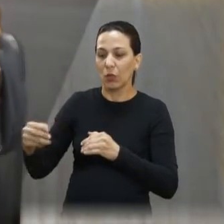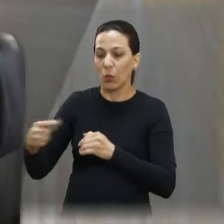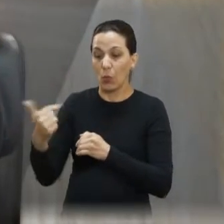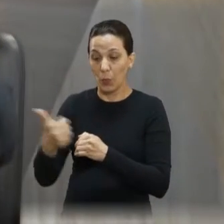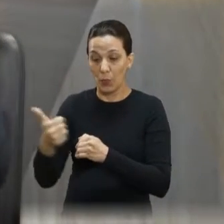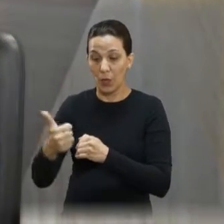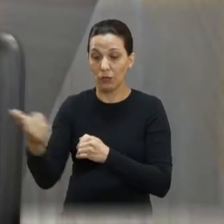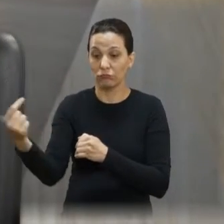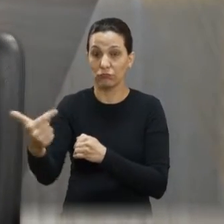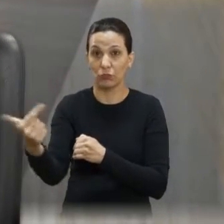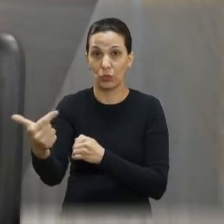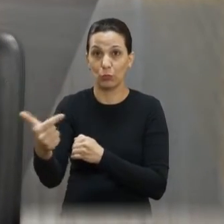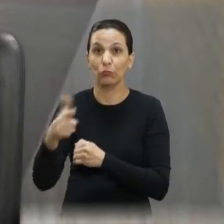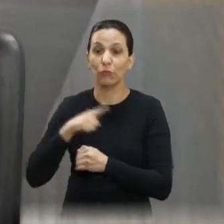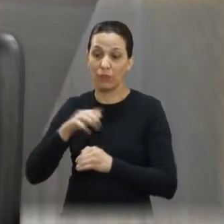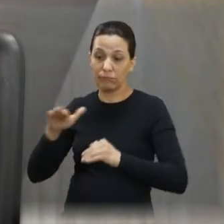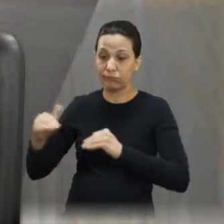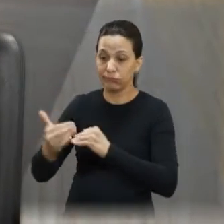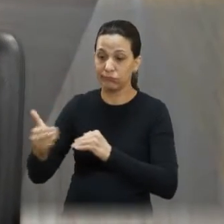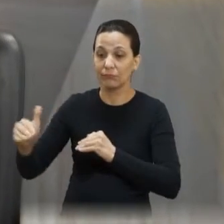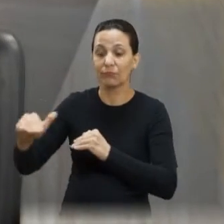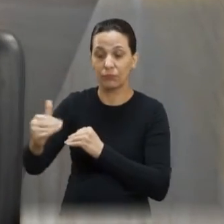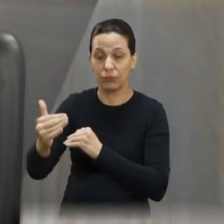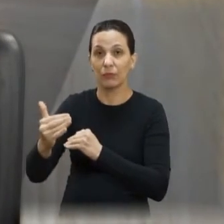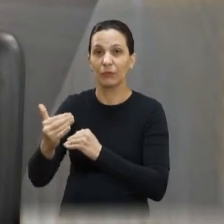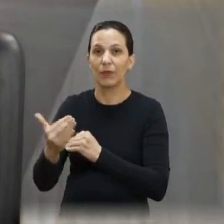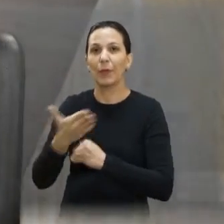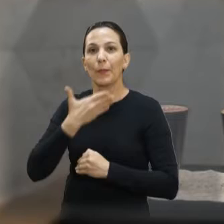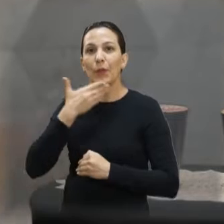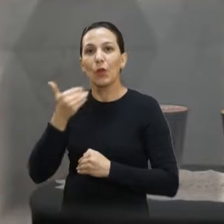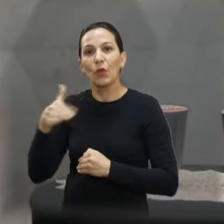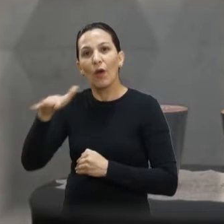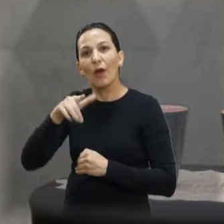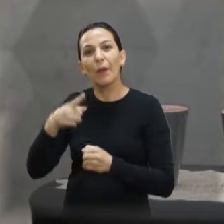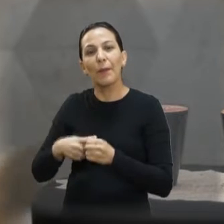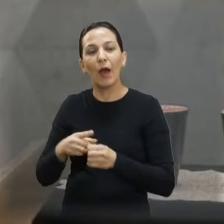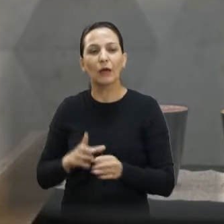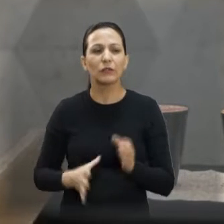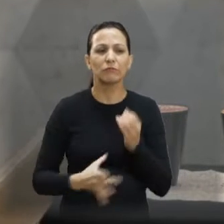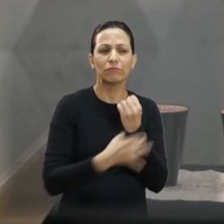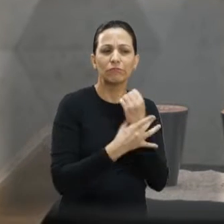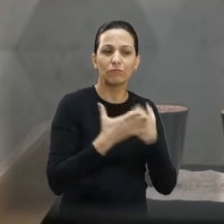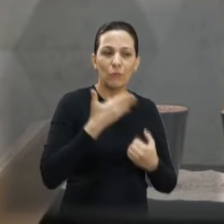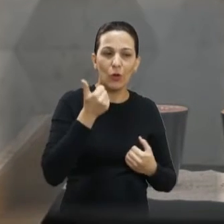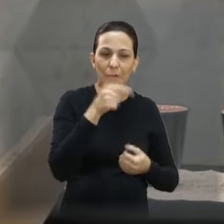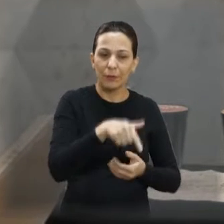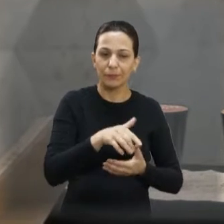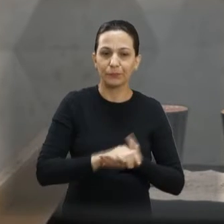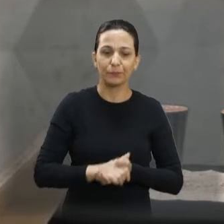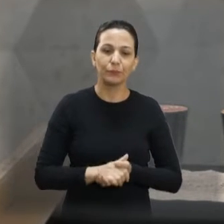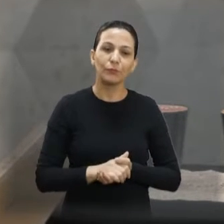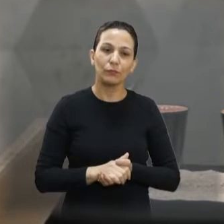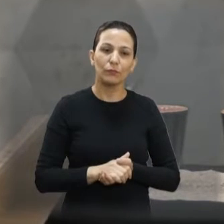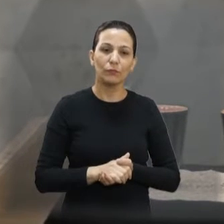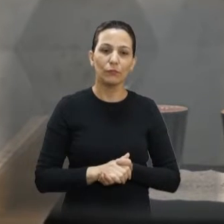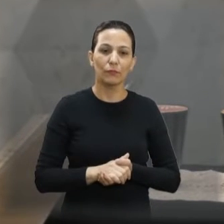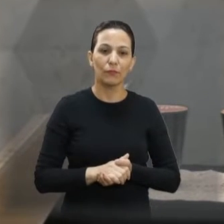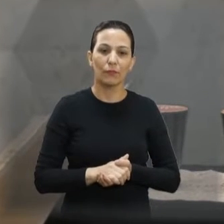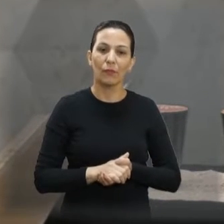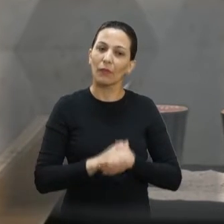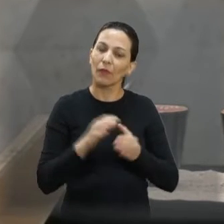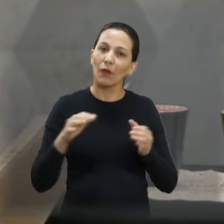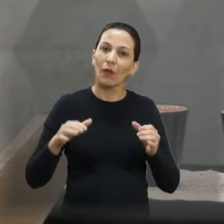retorno que tinha. Então isso facilitou a vida da população do Jardim São Bento. Aumentou a segurança. Aumentou a segurança, com certeza. Uma outra ação também no